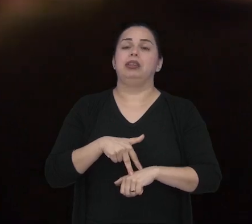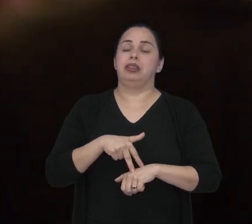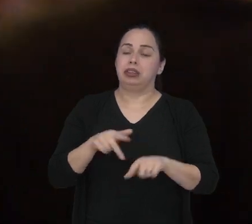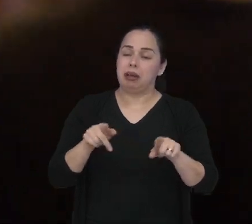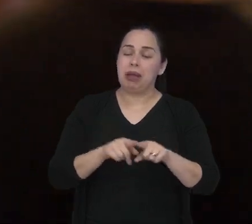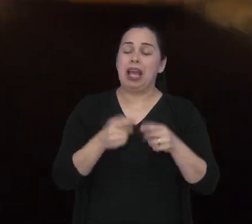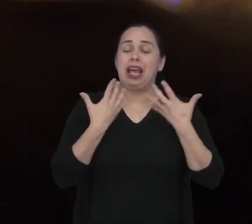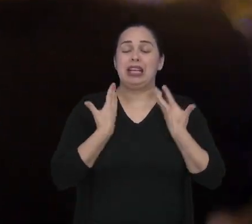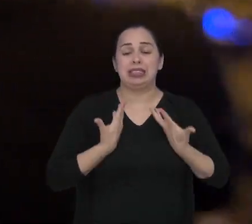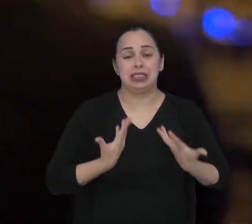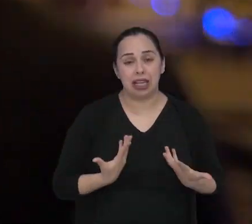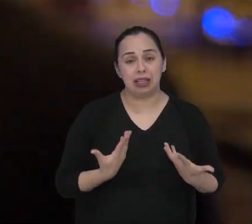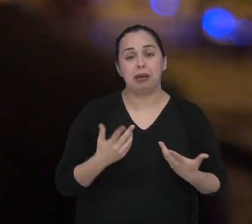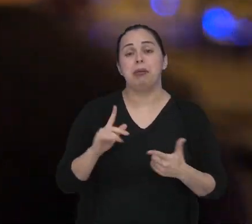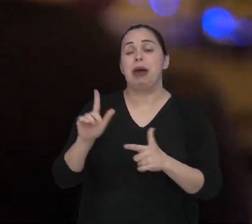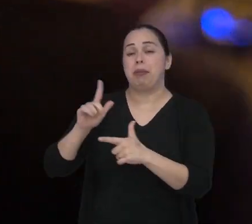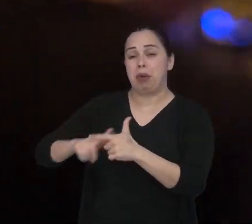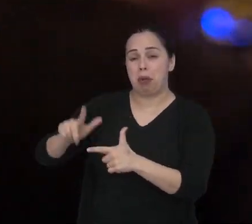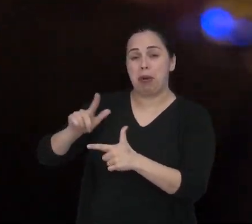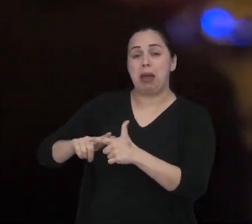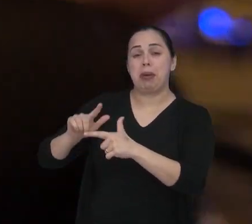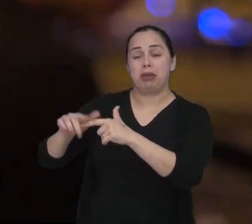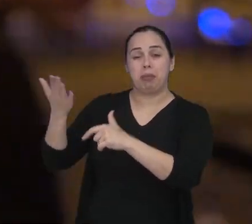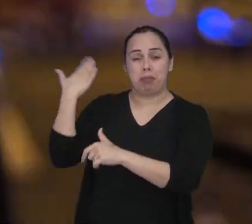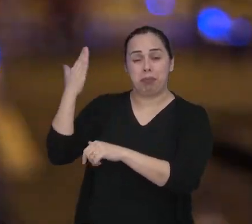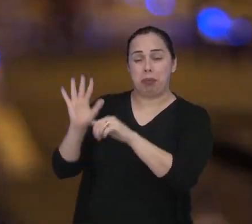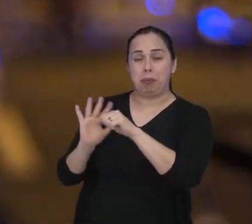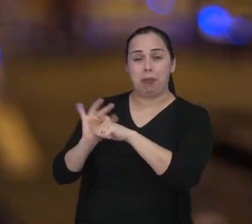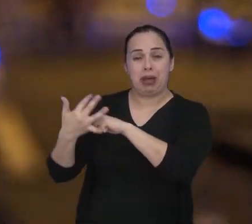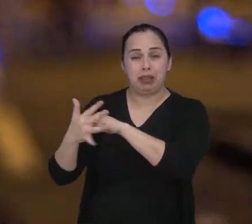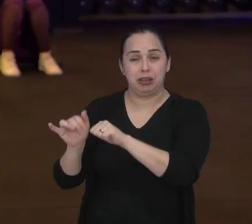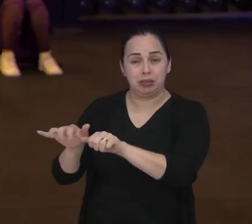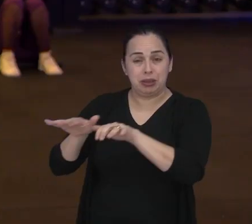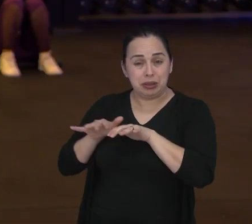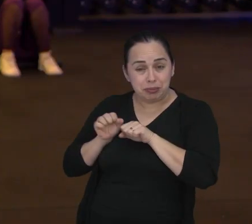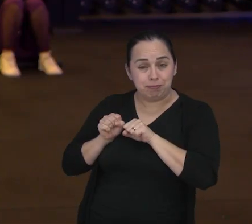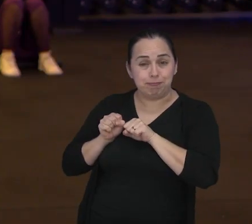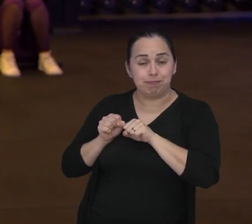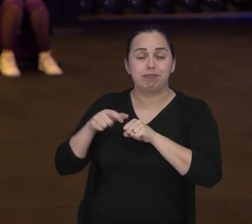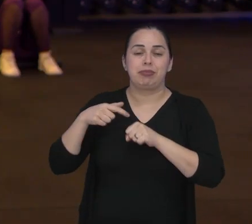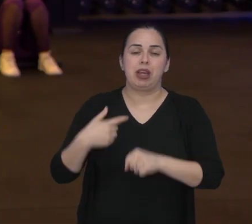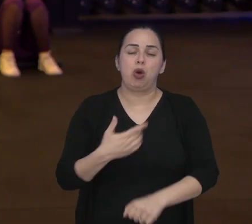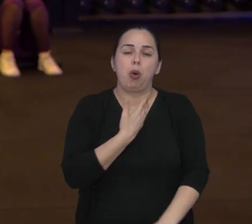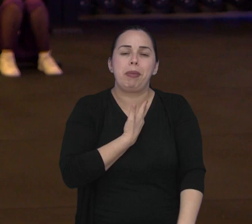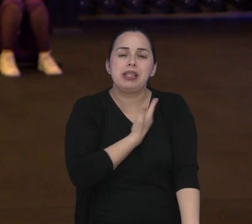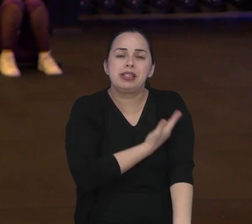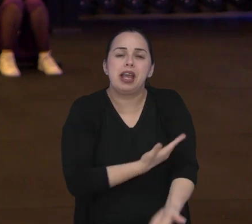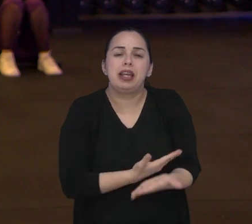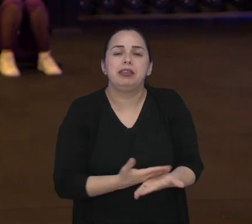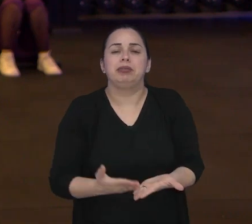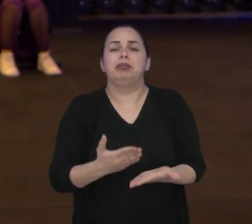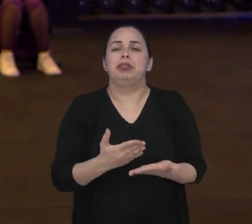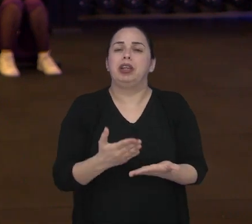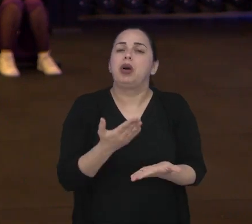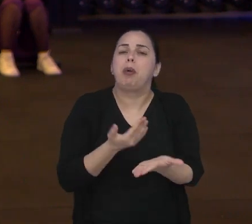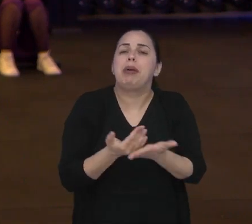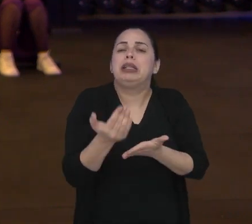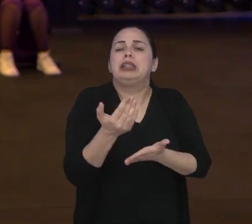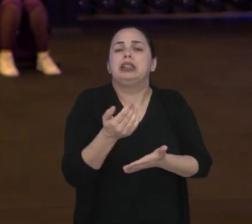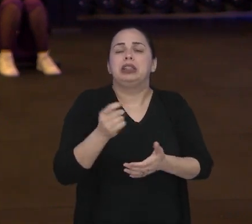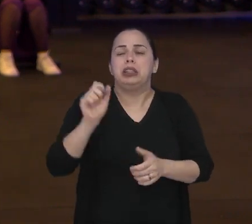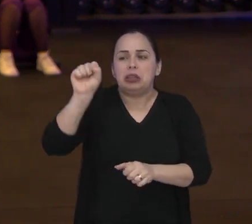somada às consequências da pandemia resultou em problemas de saúde. E eu comecei a sentir muitas dores nos braços, né?